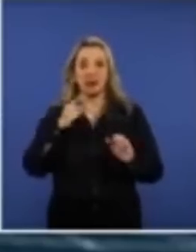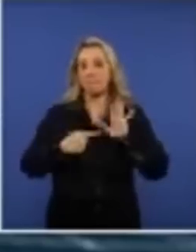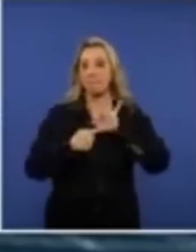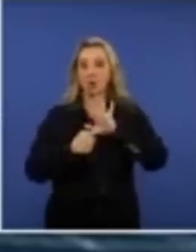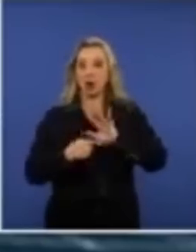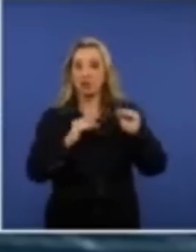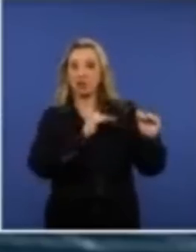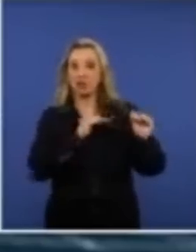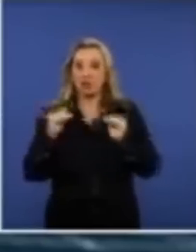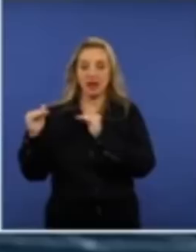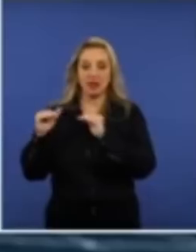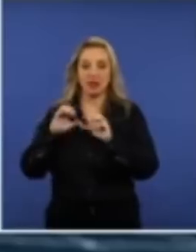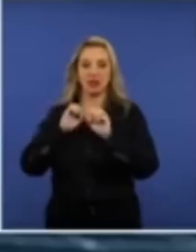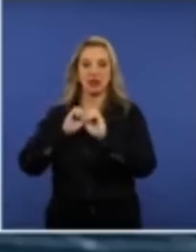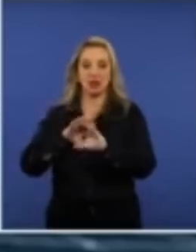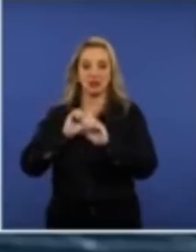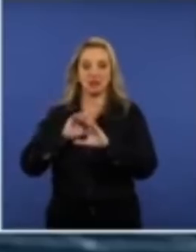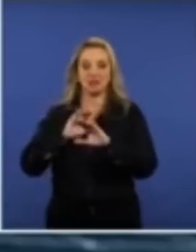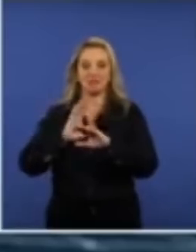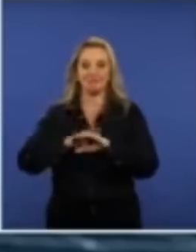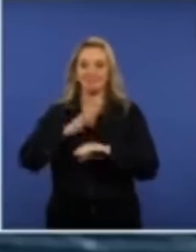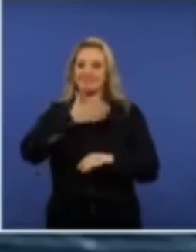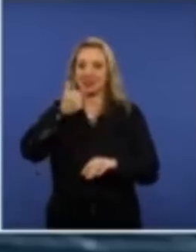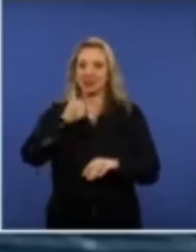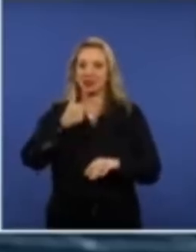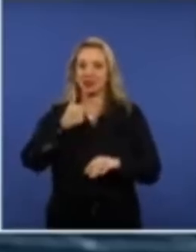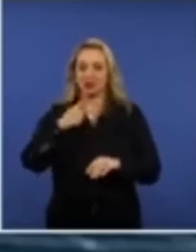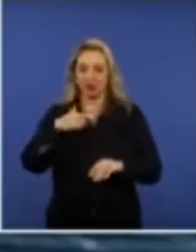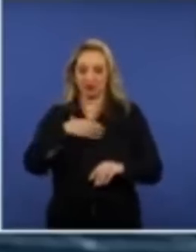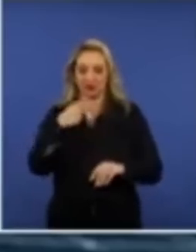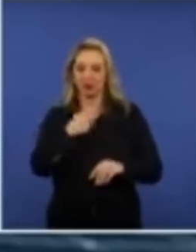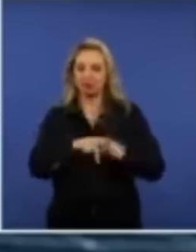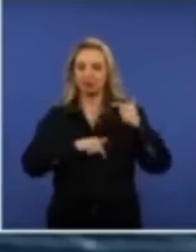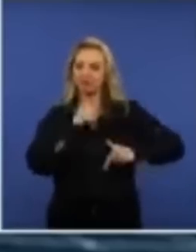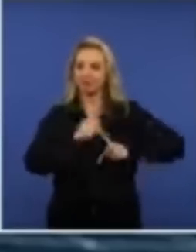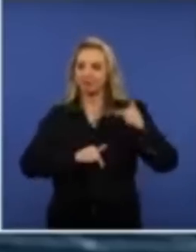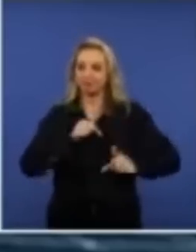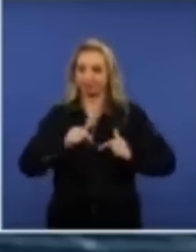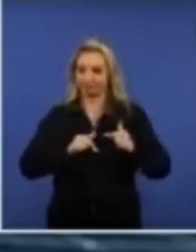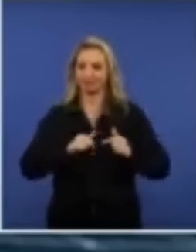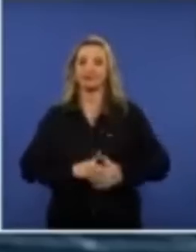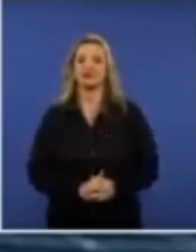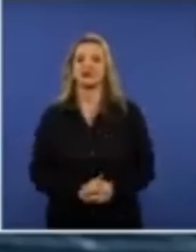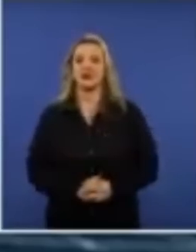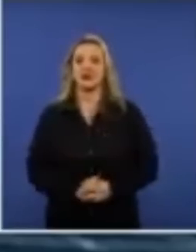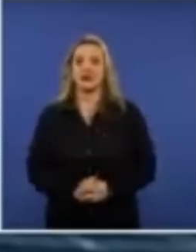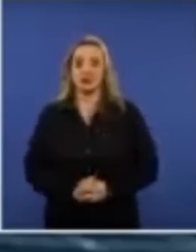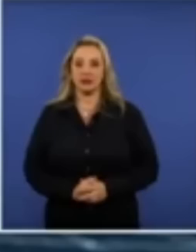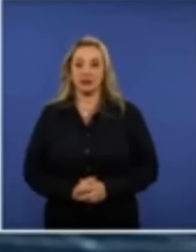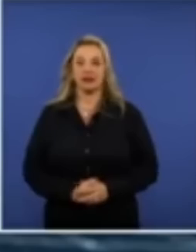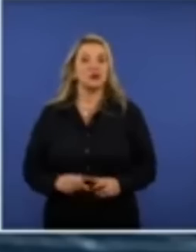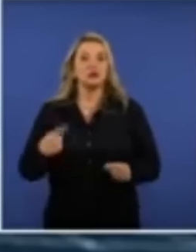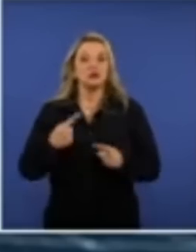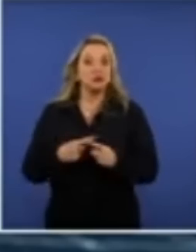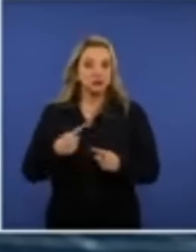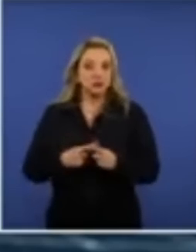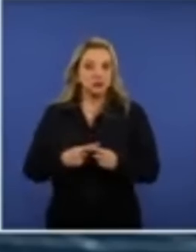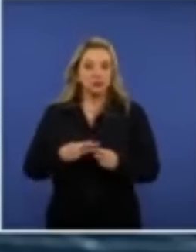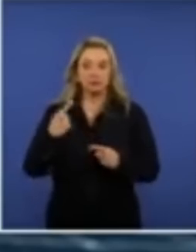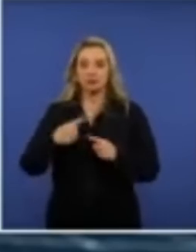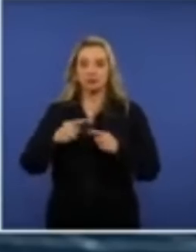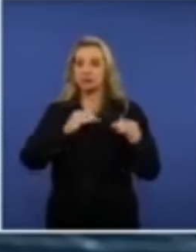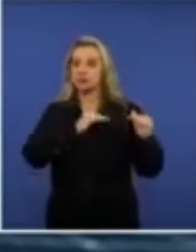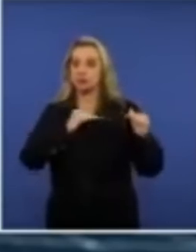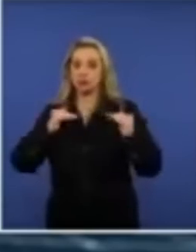um padrão de educação muitas vezes melhor para o filho do trabalhador e para a filha do trabalhador. Por quê? Porque o